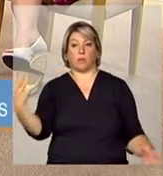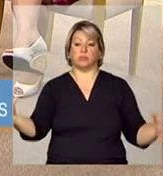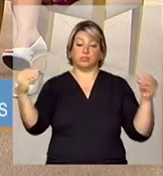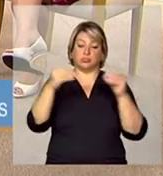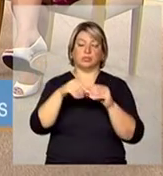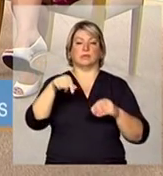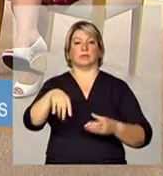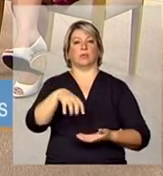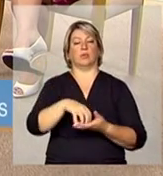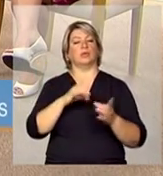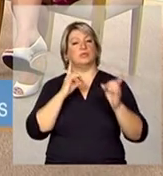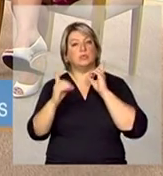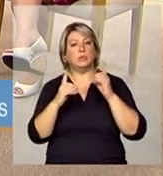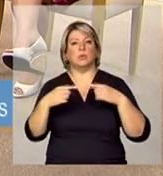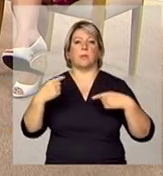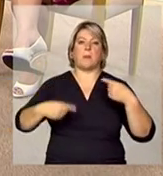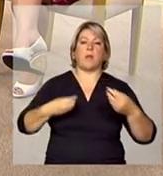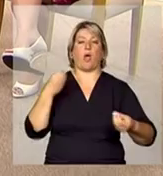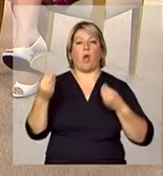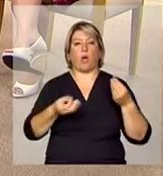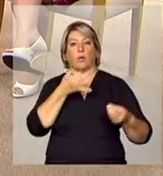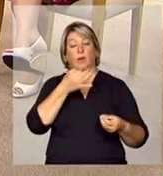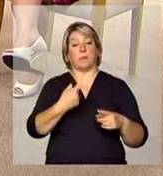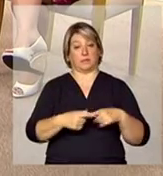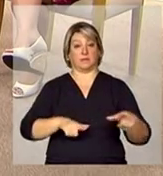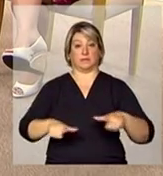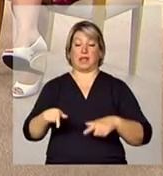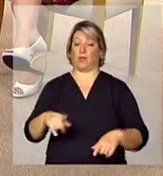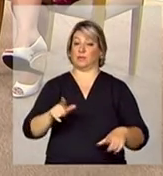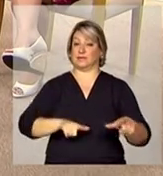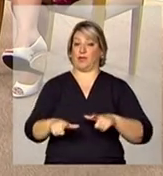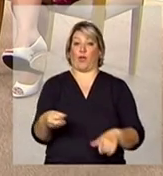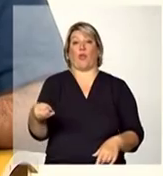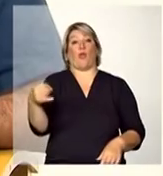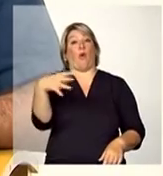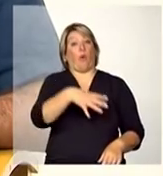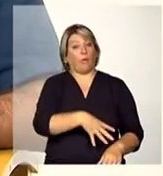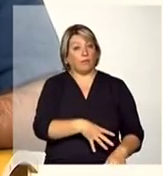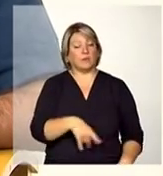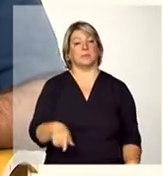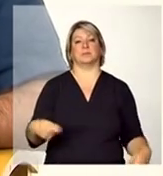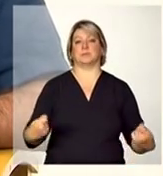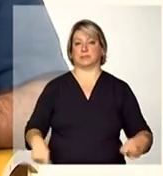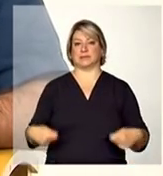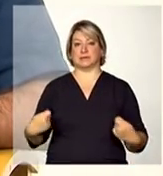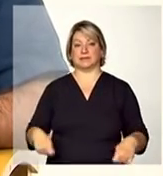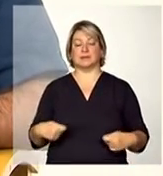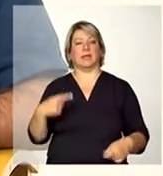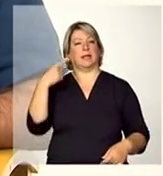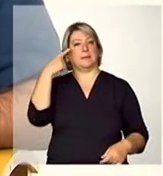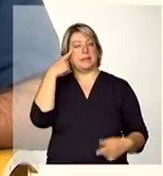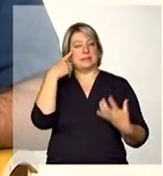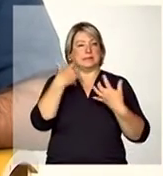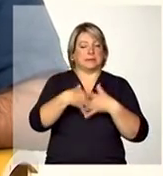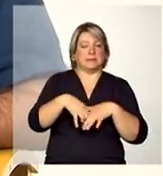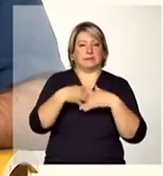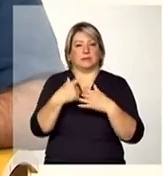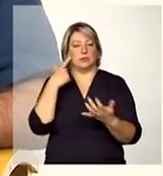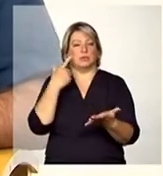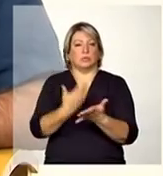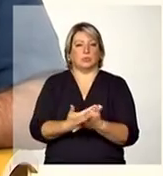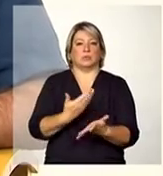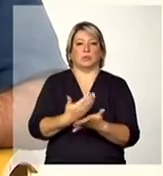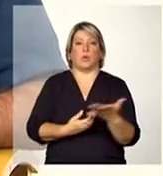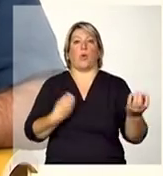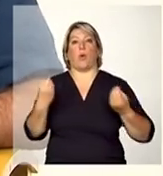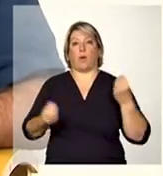e para agir porque a gente sabe que é um serviço novo é um serviço que ele necessita de uma reflexão e ele necessita de ações muito